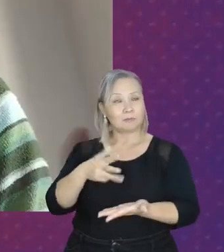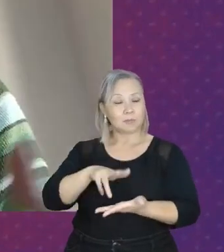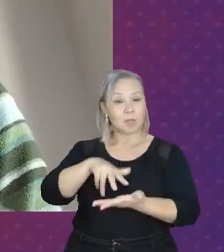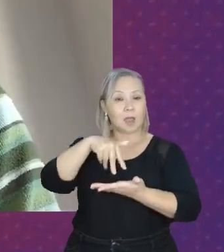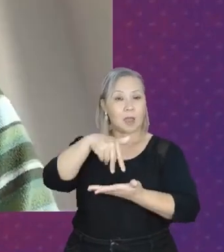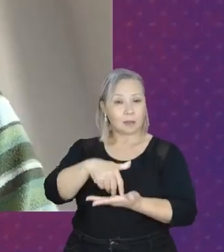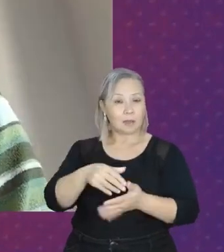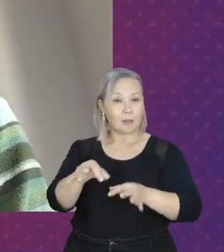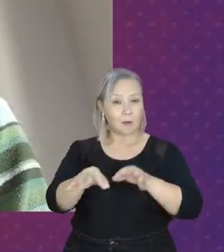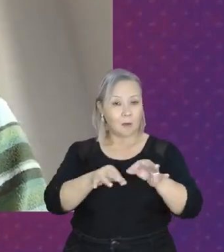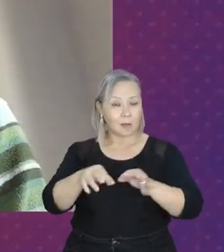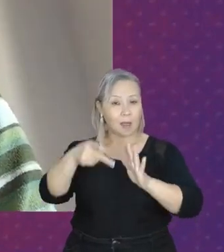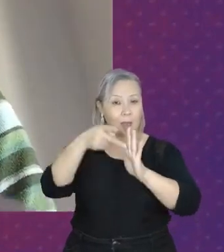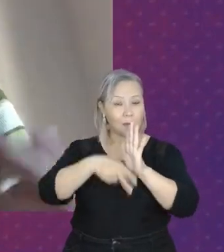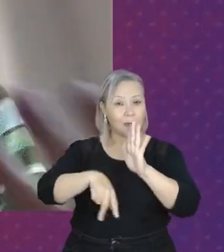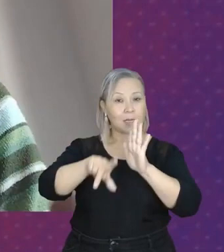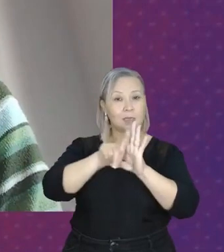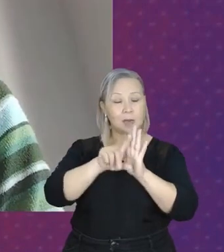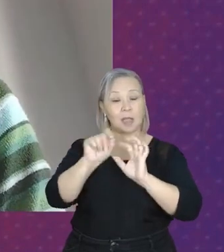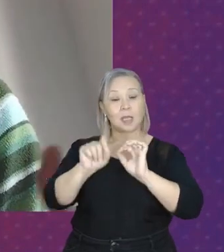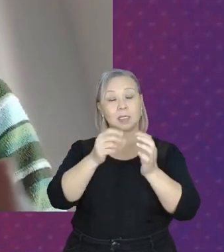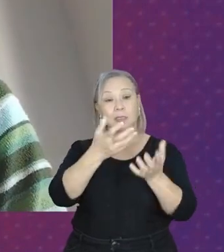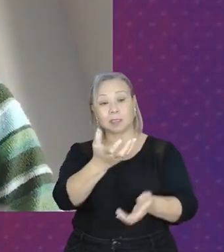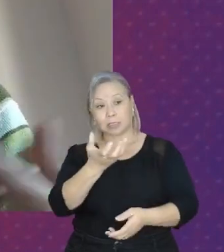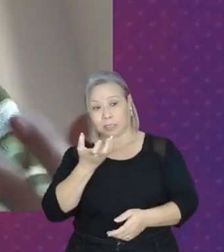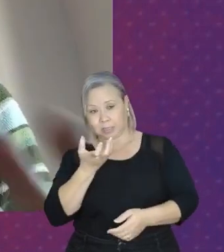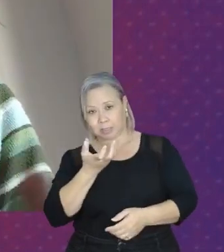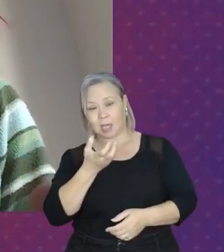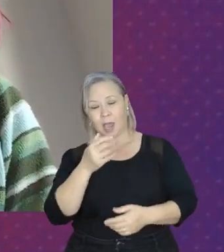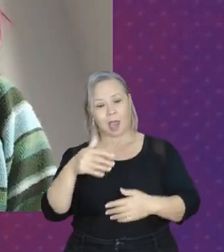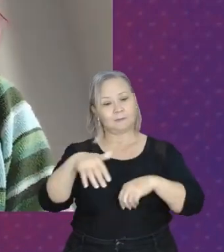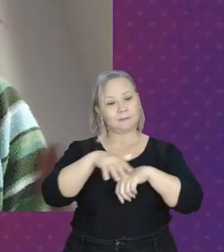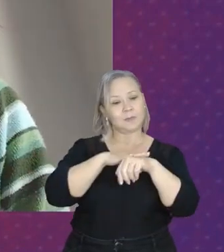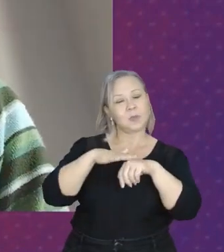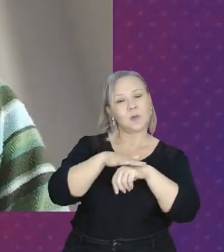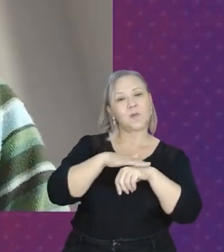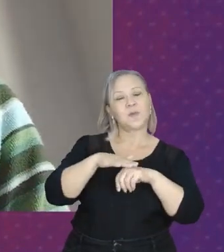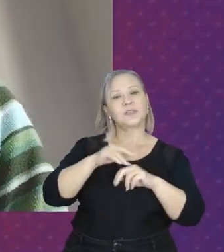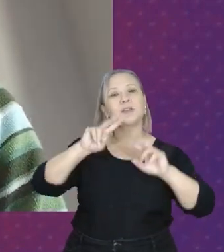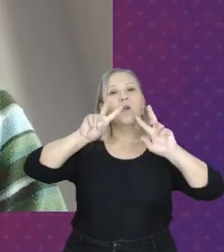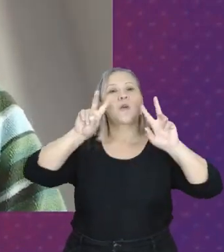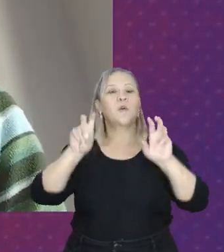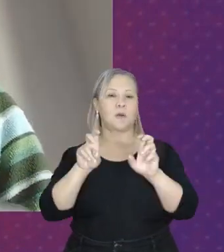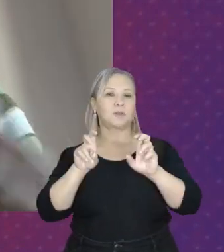lei e se vocês quiserem conversar sobre esse assunto